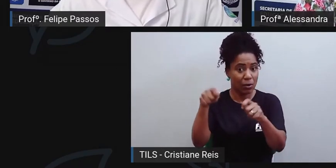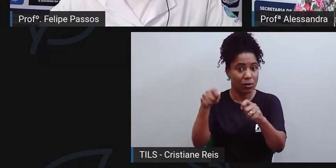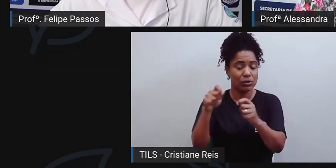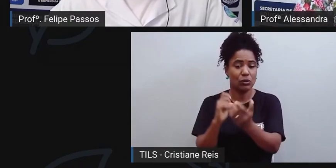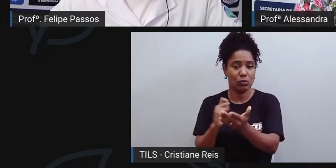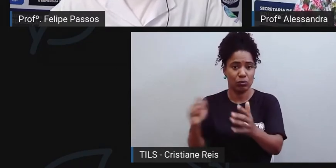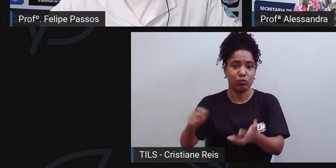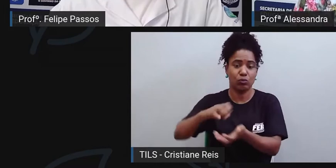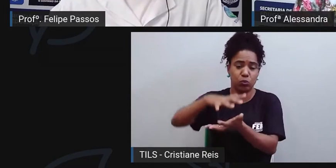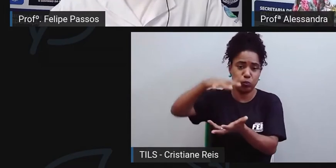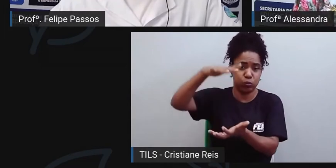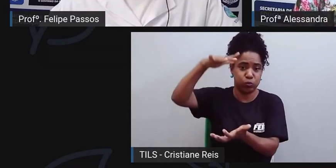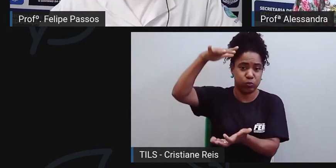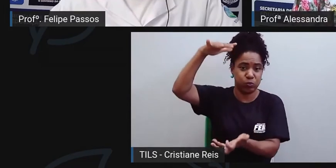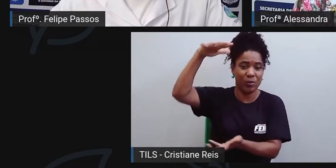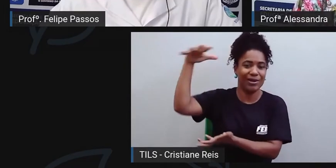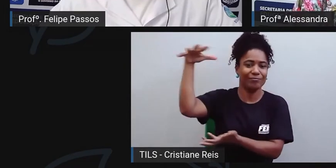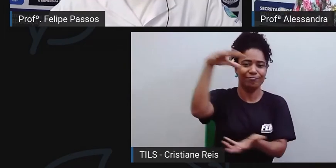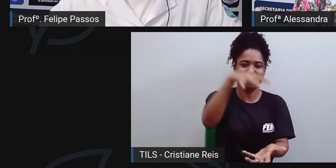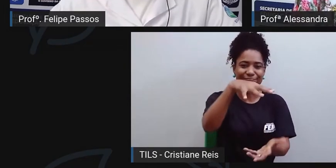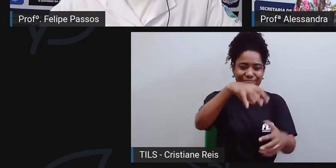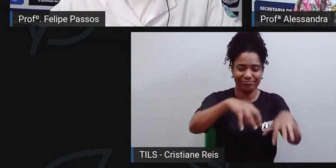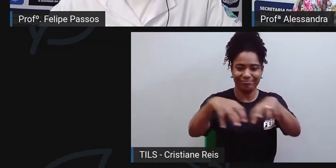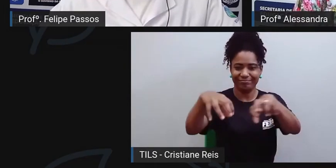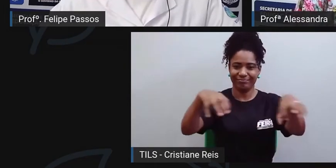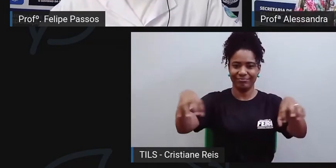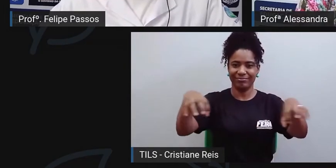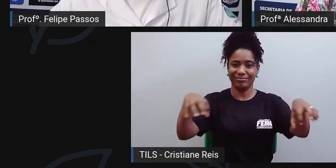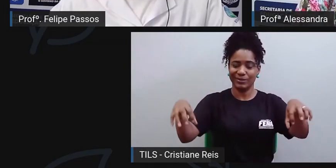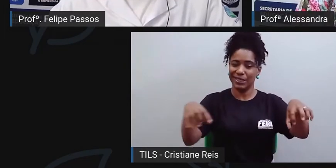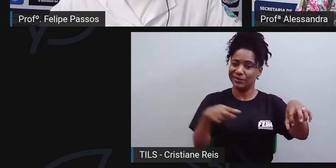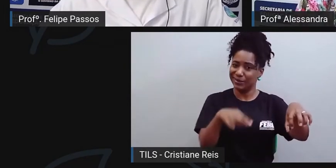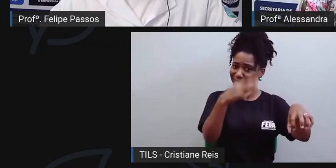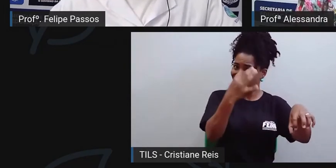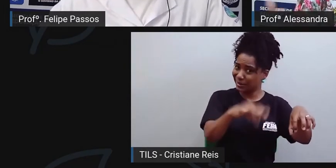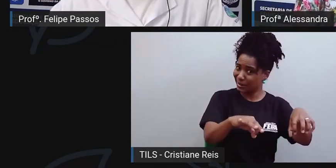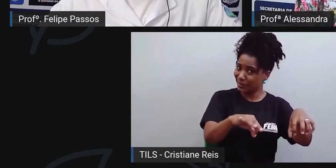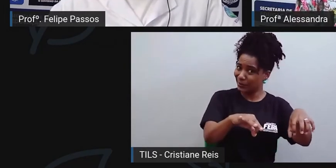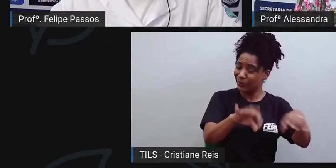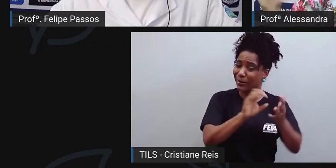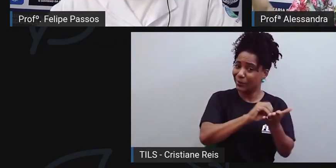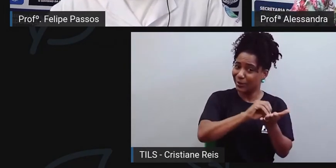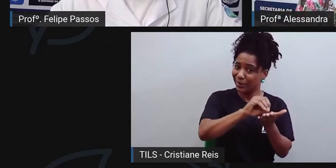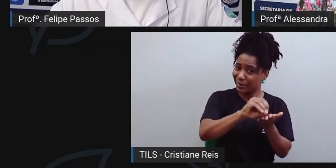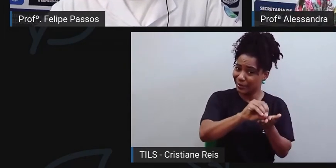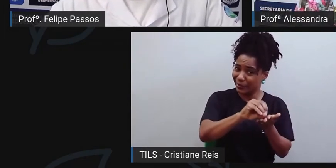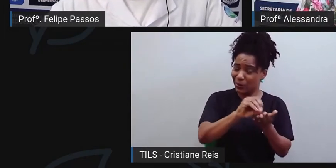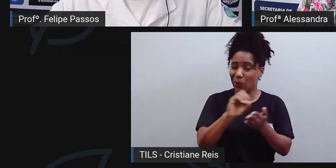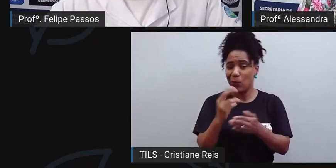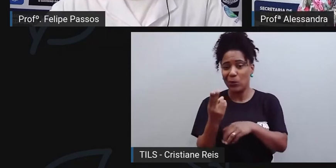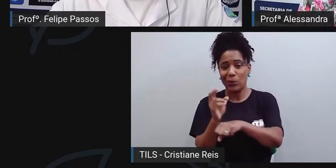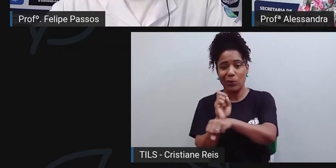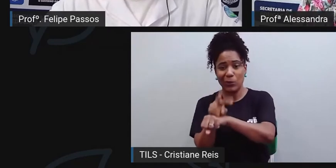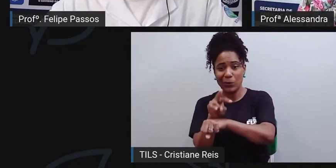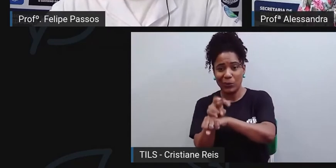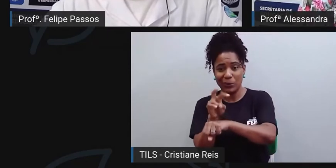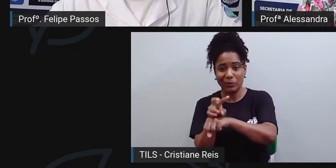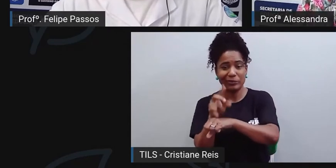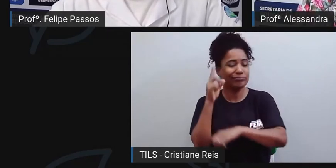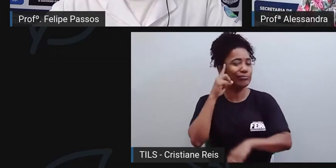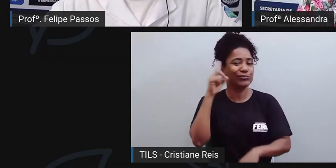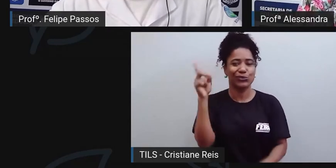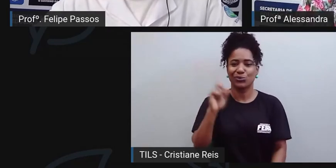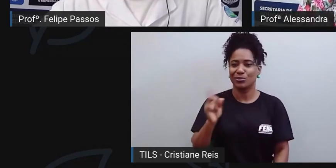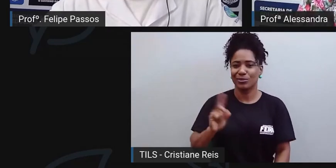E aí a gente não tem como ter a certeza da origem do produto, se aquele produto usou ou não. Infelizmente,